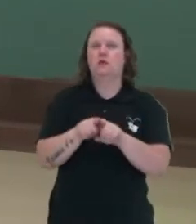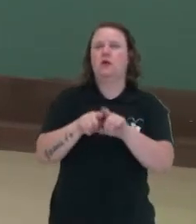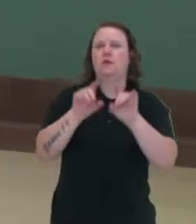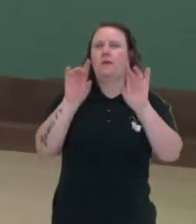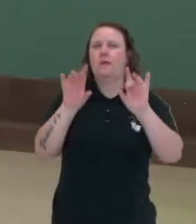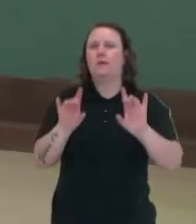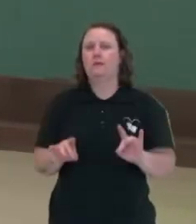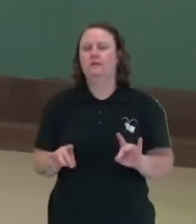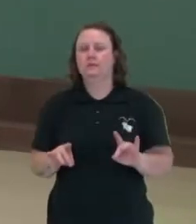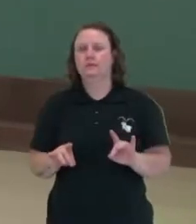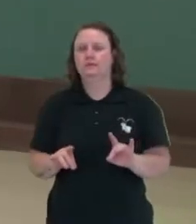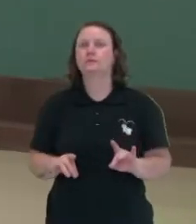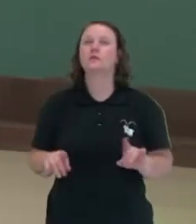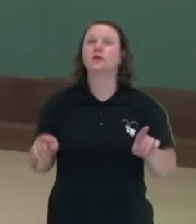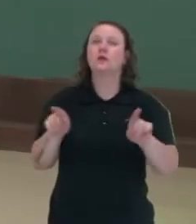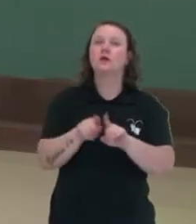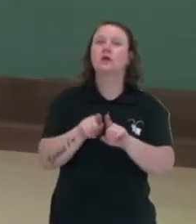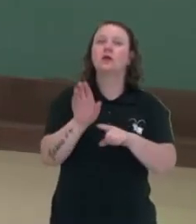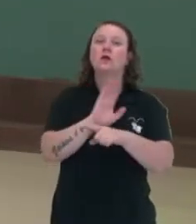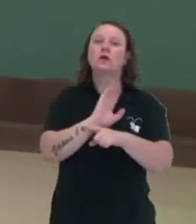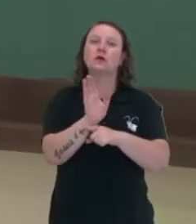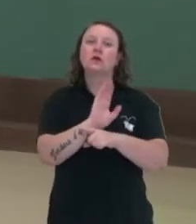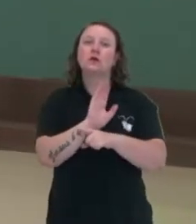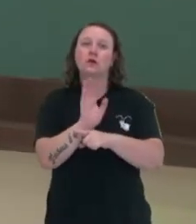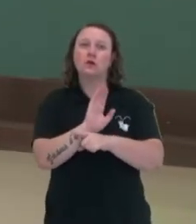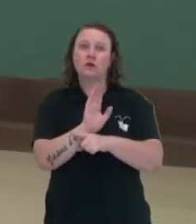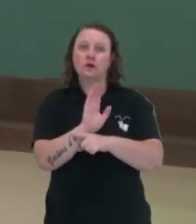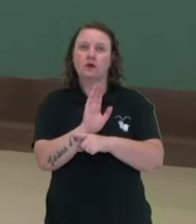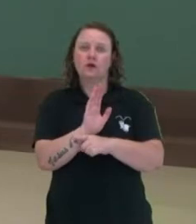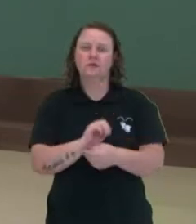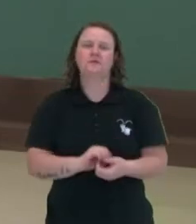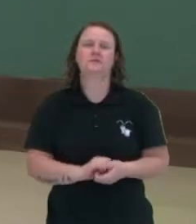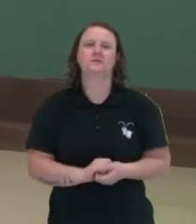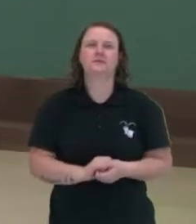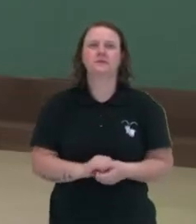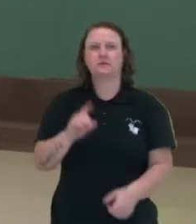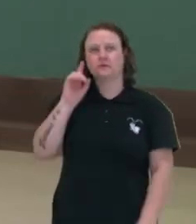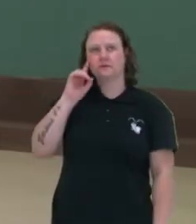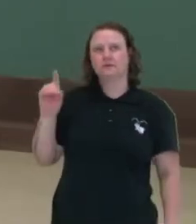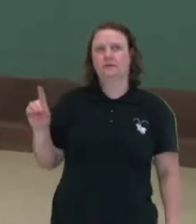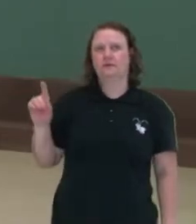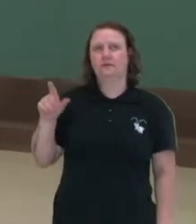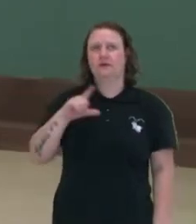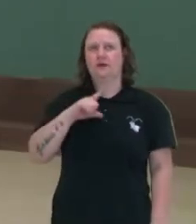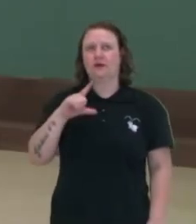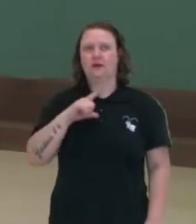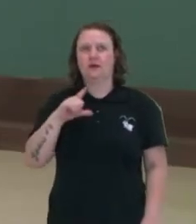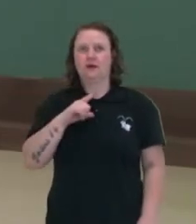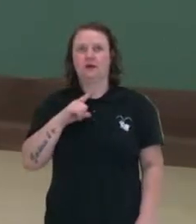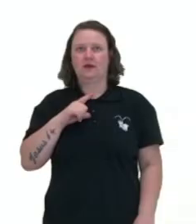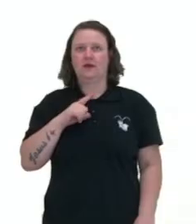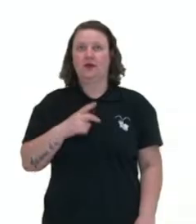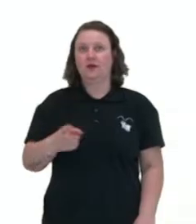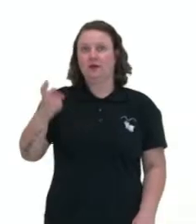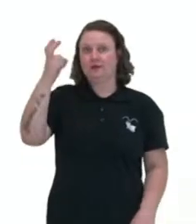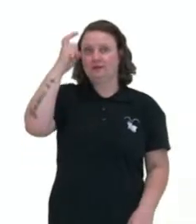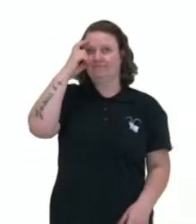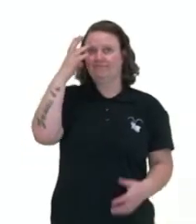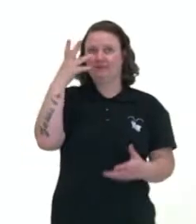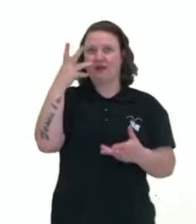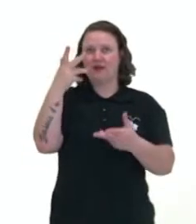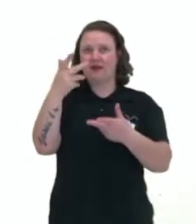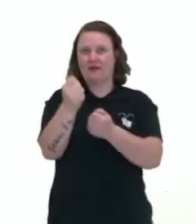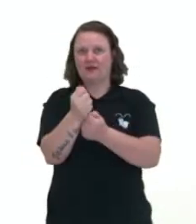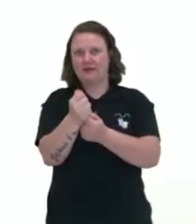Chamamos esse novo filme de remake do anterior. Aqui temos, do Cultura Genial, checando a